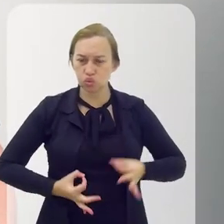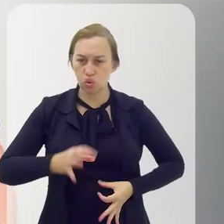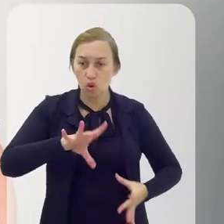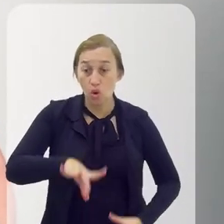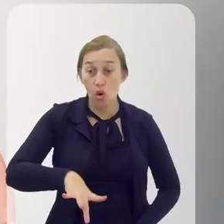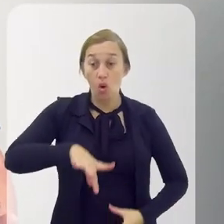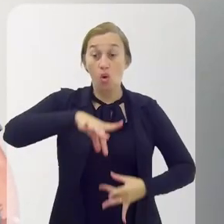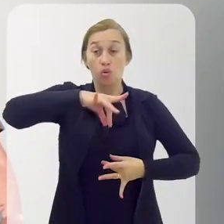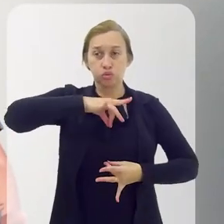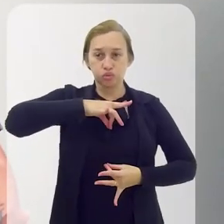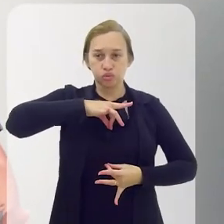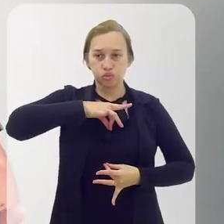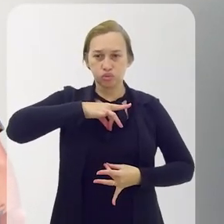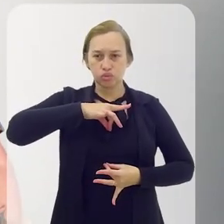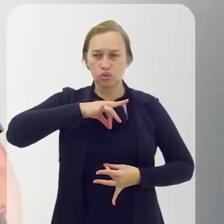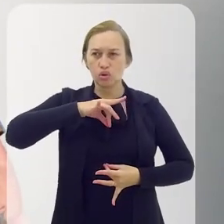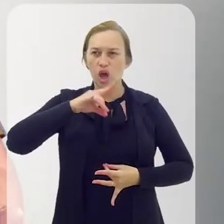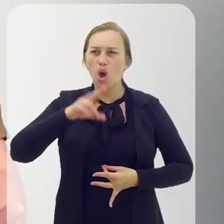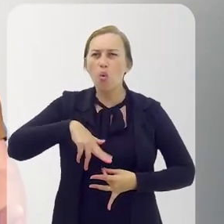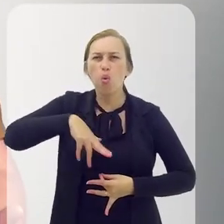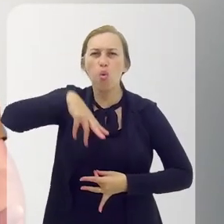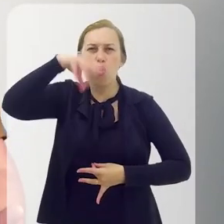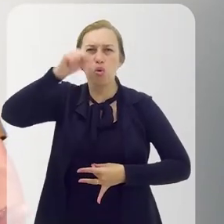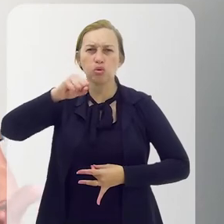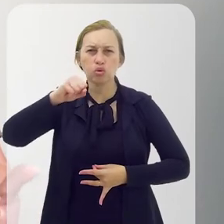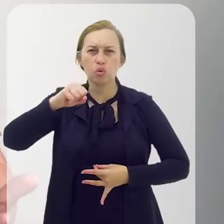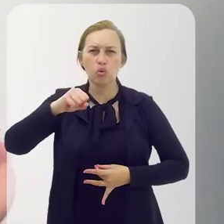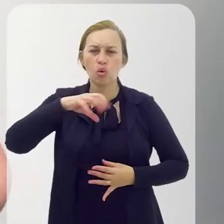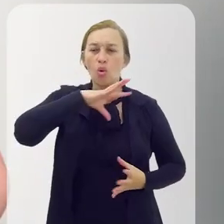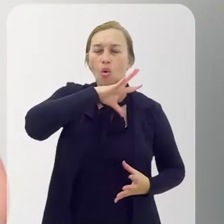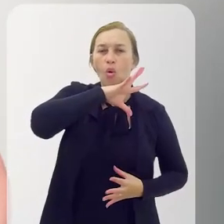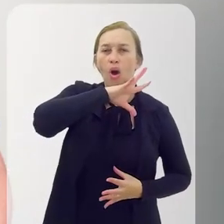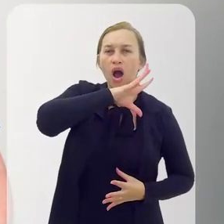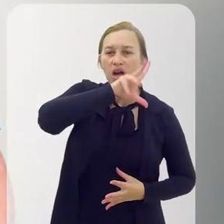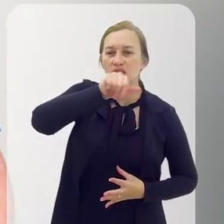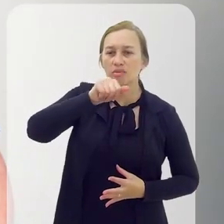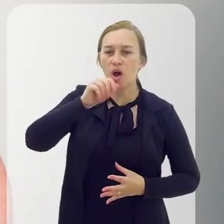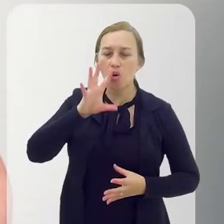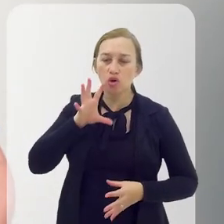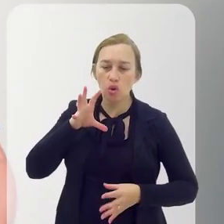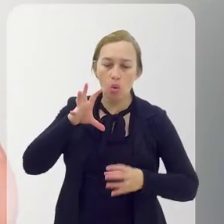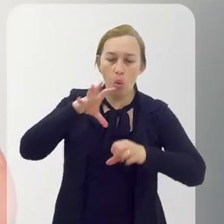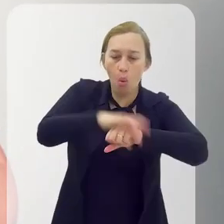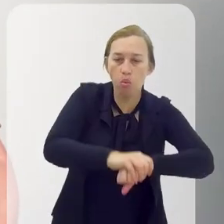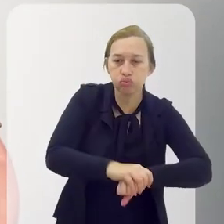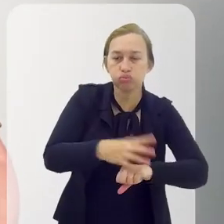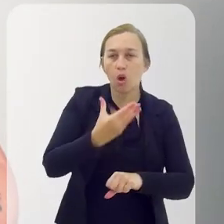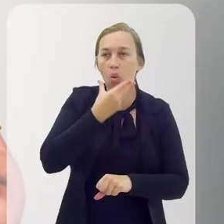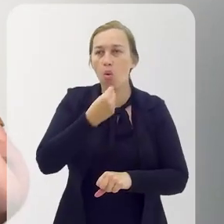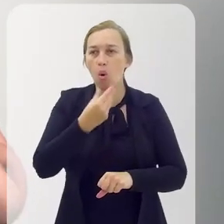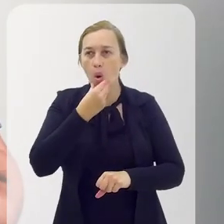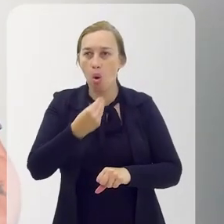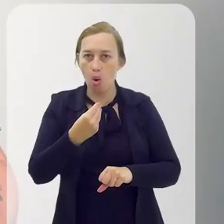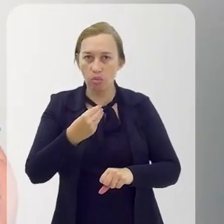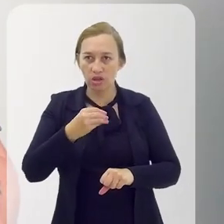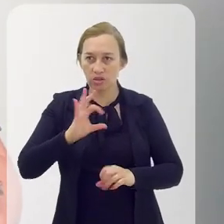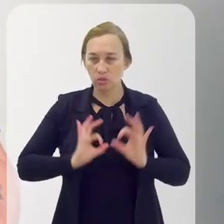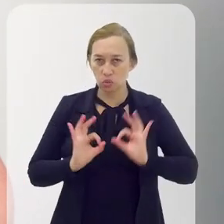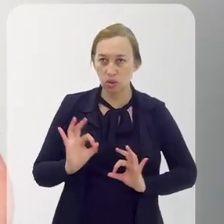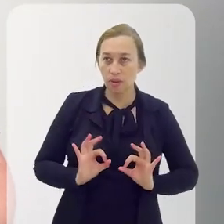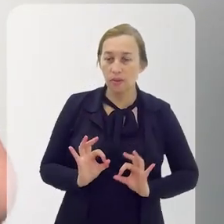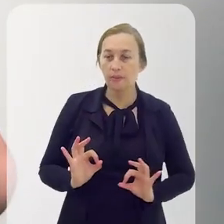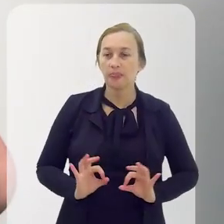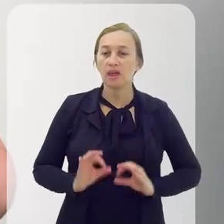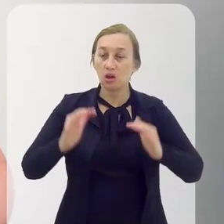onça, porque a onça é o único animal que devora o homem, mas o homem não come a onça. Então, a imortalidade